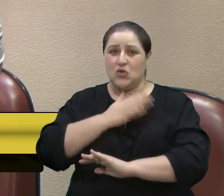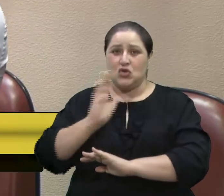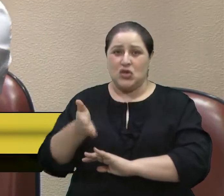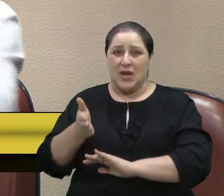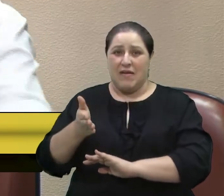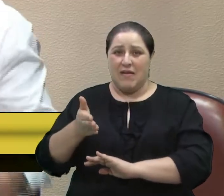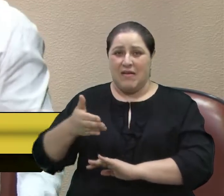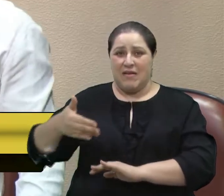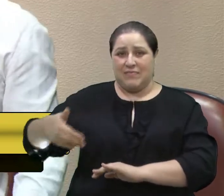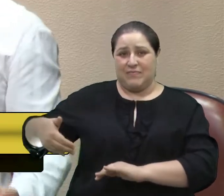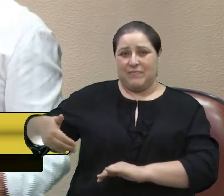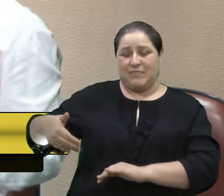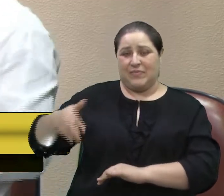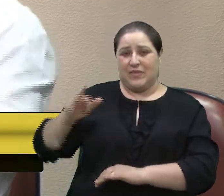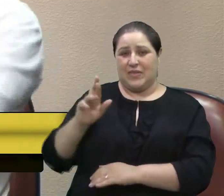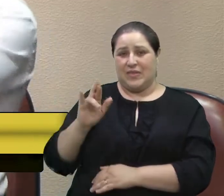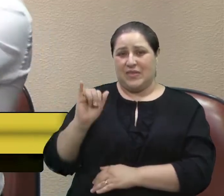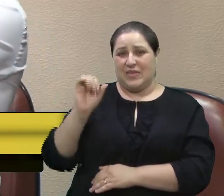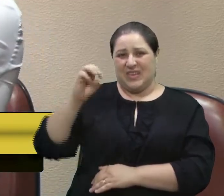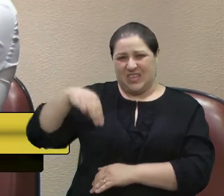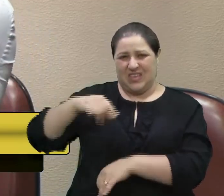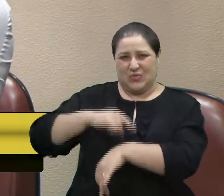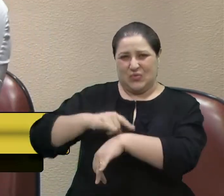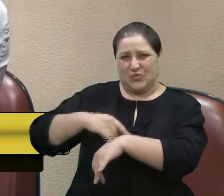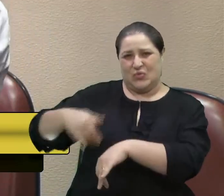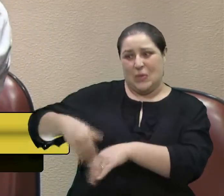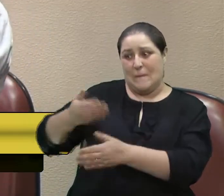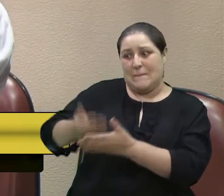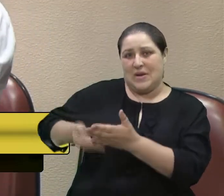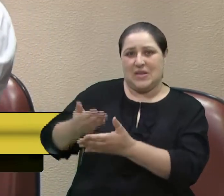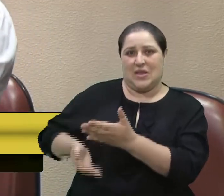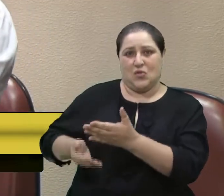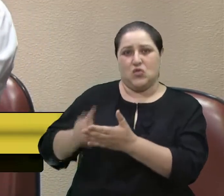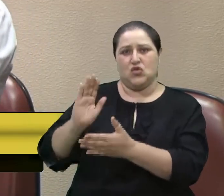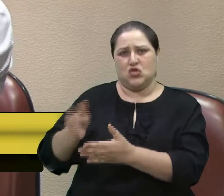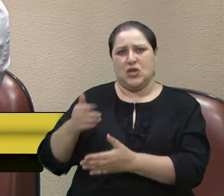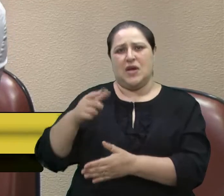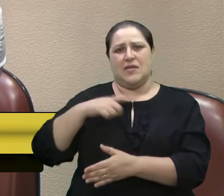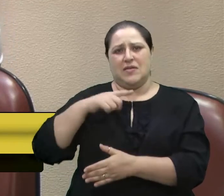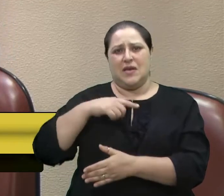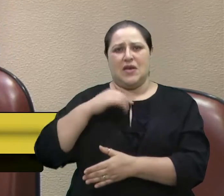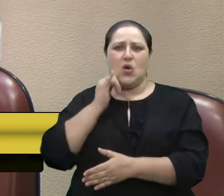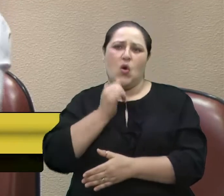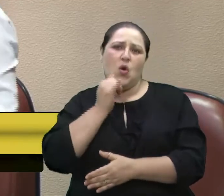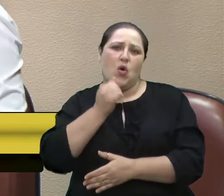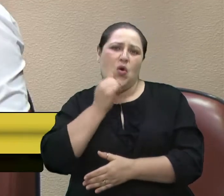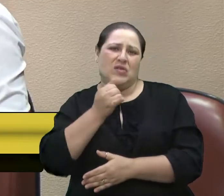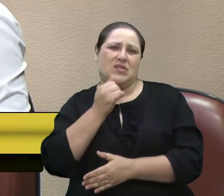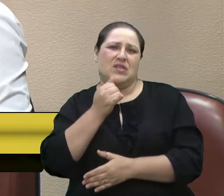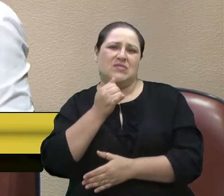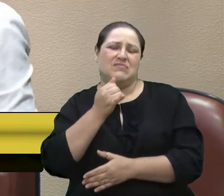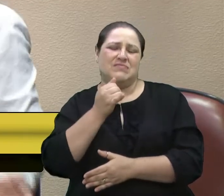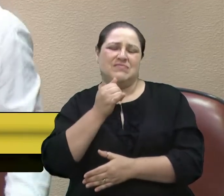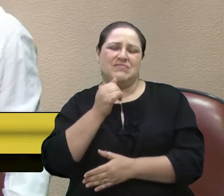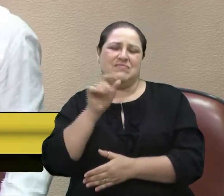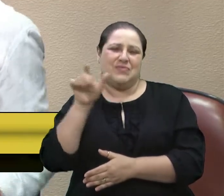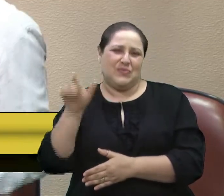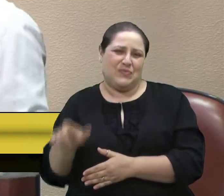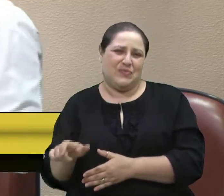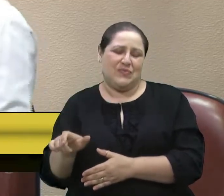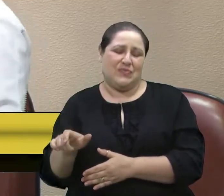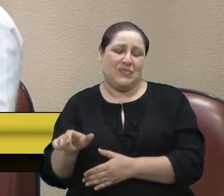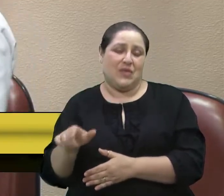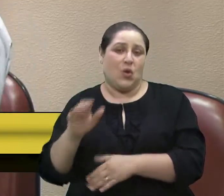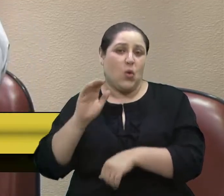rim, tinha todo um depoimento, um áudio dele, que eu fiz na terceira légua, no Valderes Formigueiri, por tudo